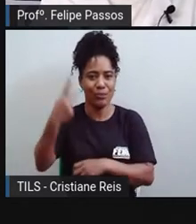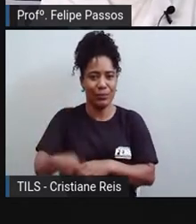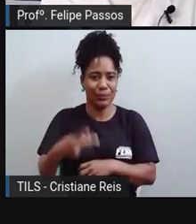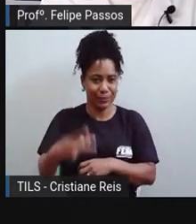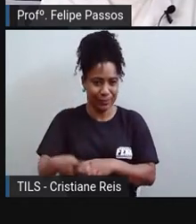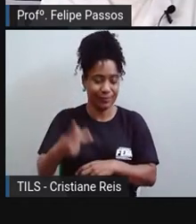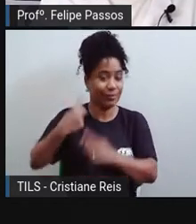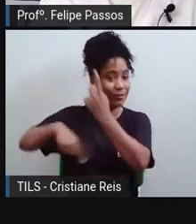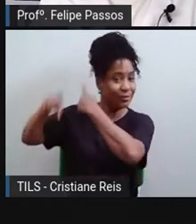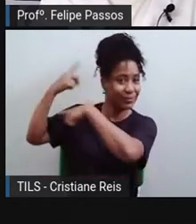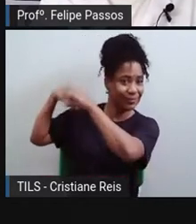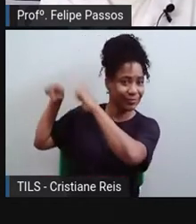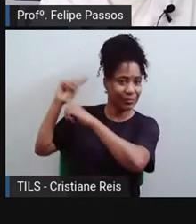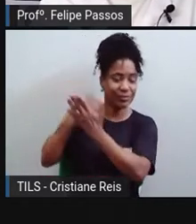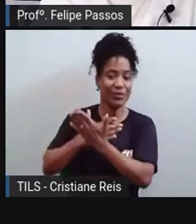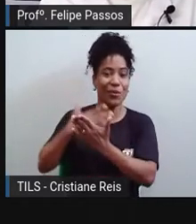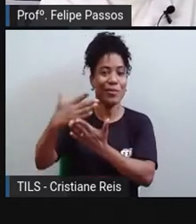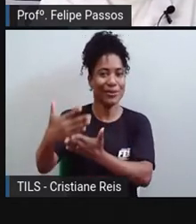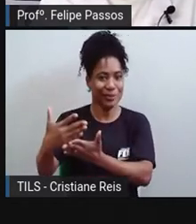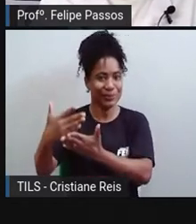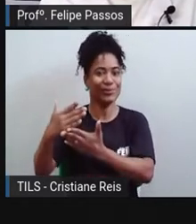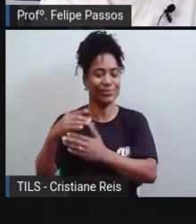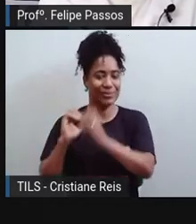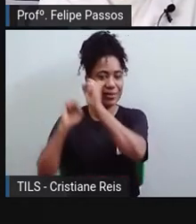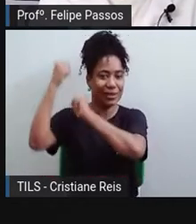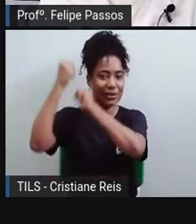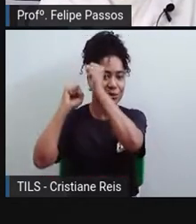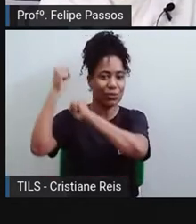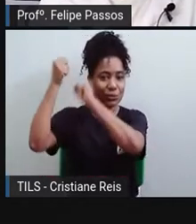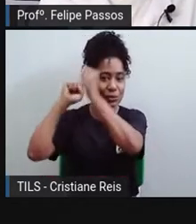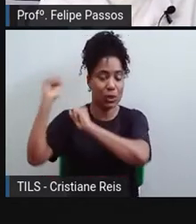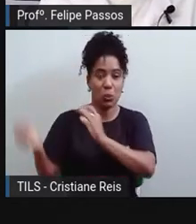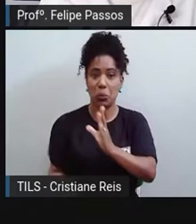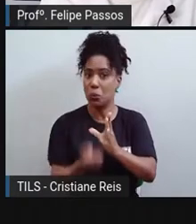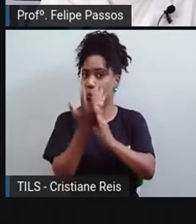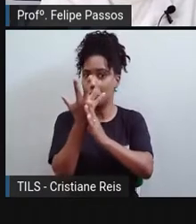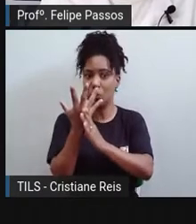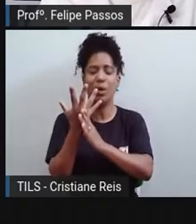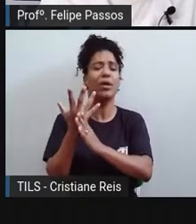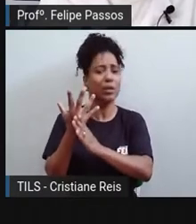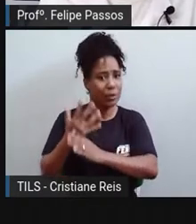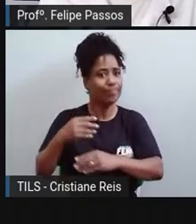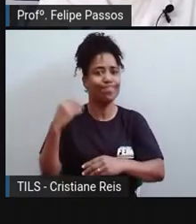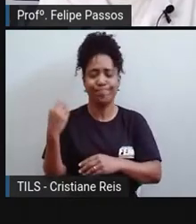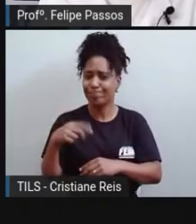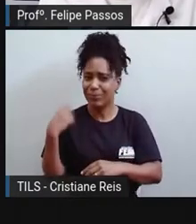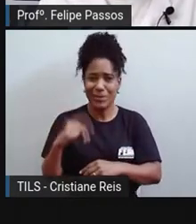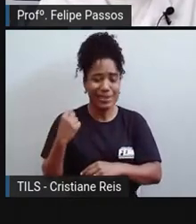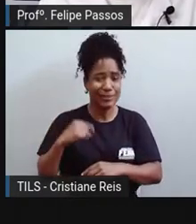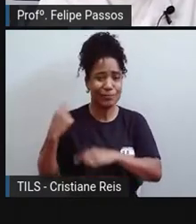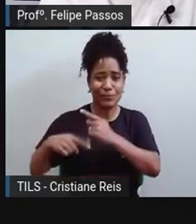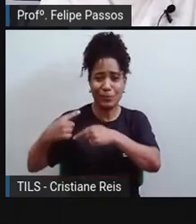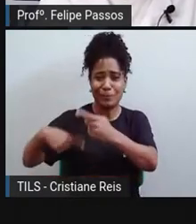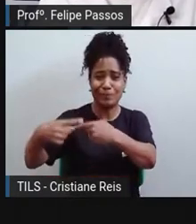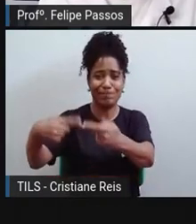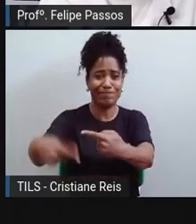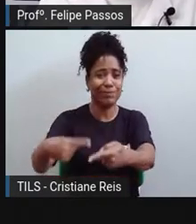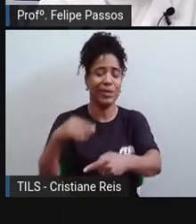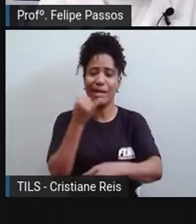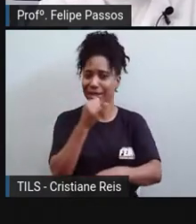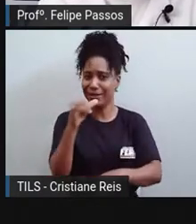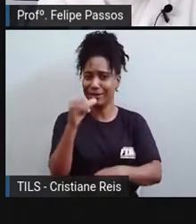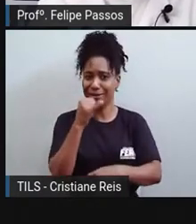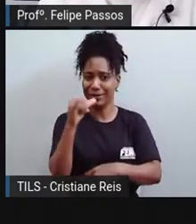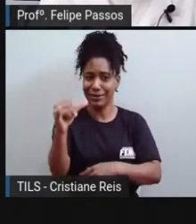Industrial. Desde que a Revolução Industrial começou, a gente usa fontes de energia que são extremamente poluentes. Então vamos